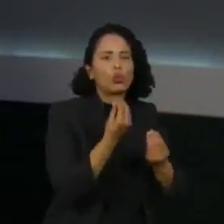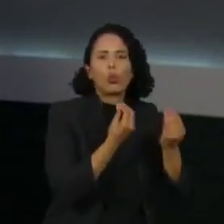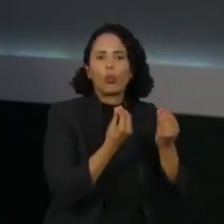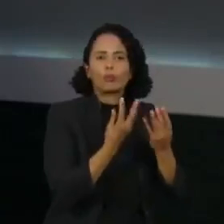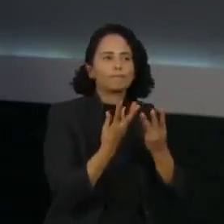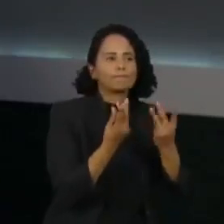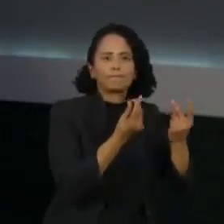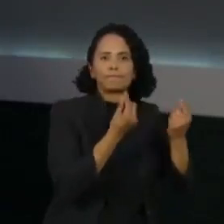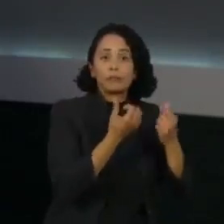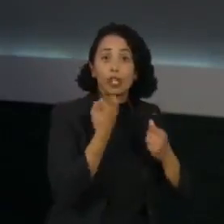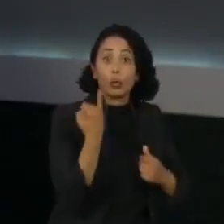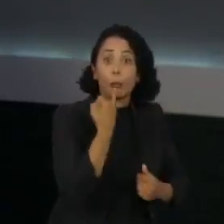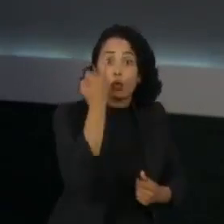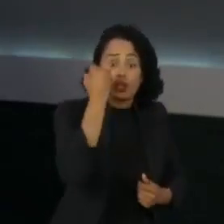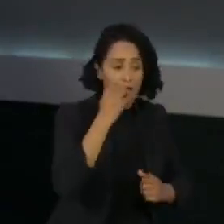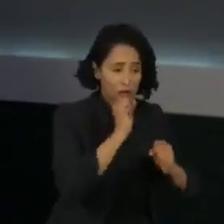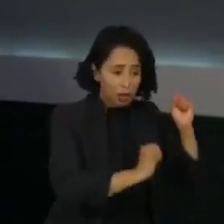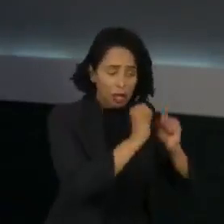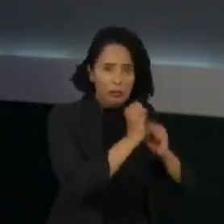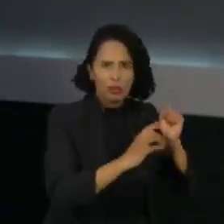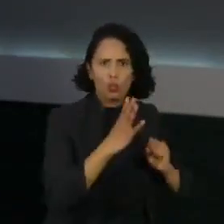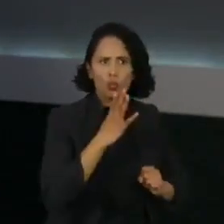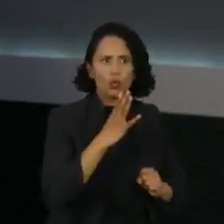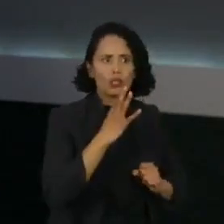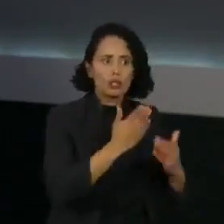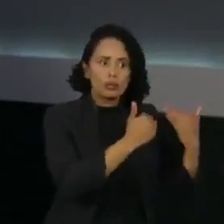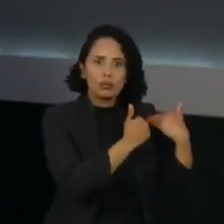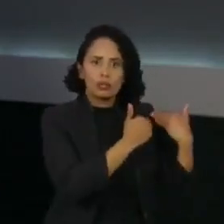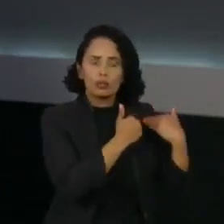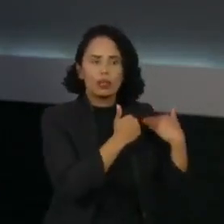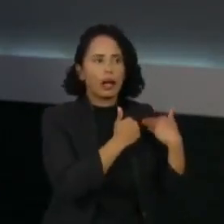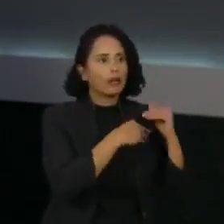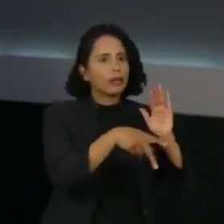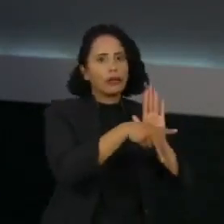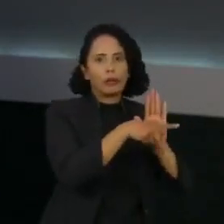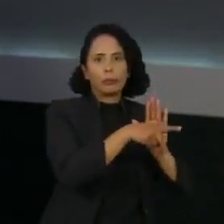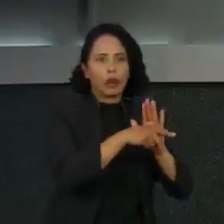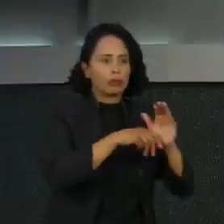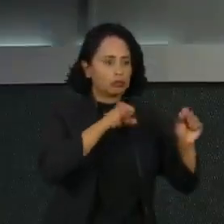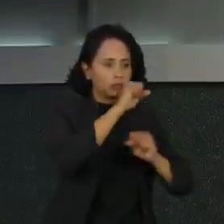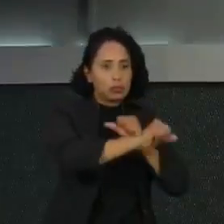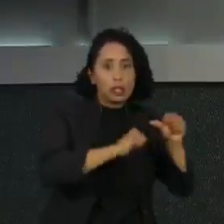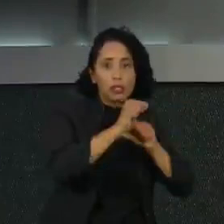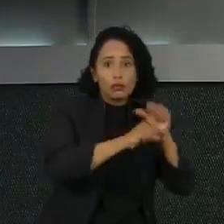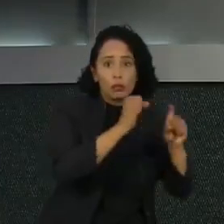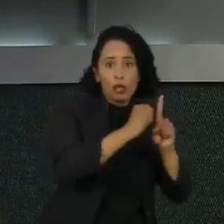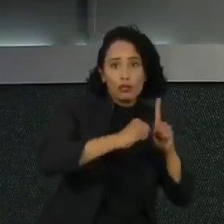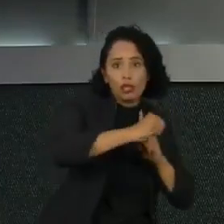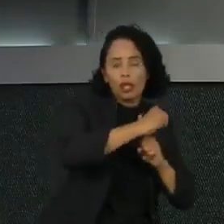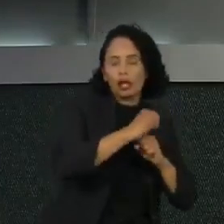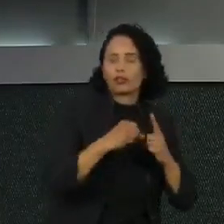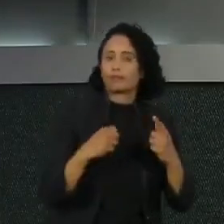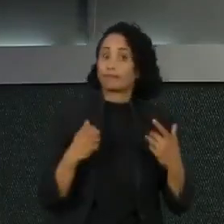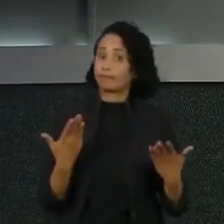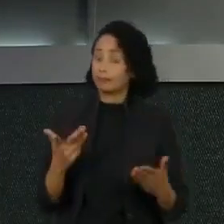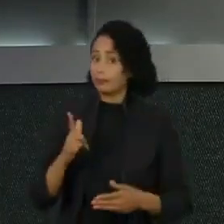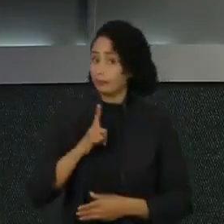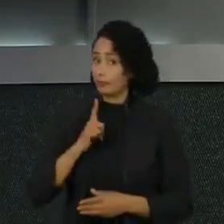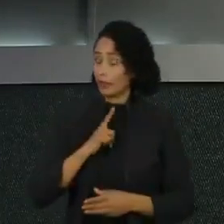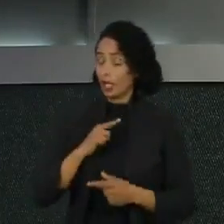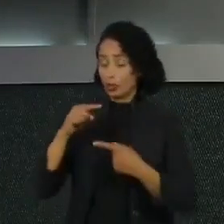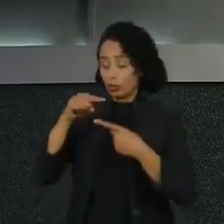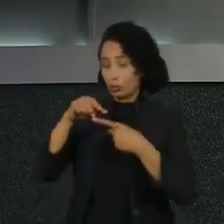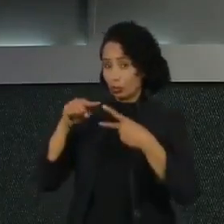importância de elas reconhecerem a responsabilidade que elas têm diante da transformação da sociedade? Tem duas ferramentas importantíssimas